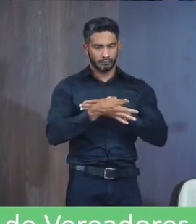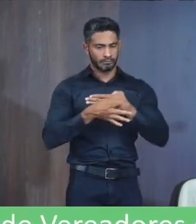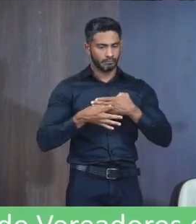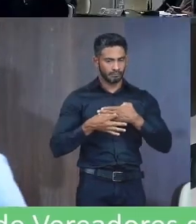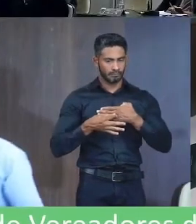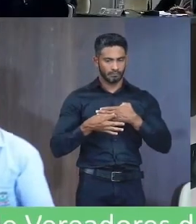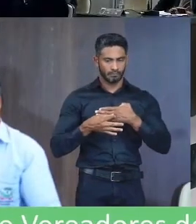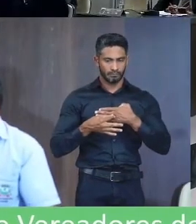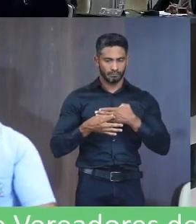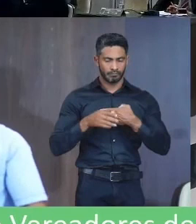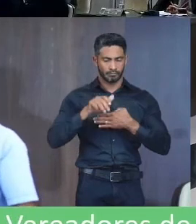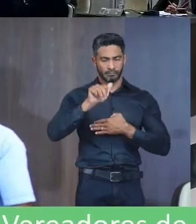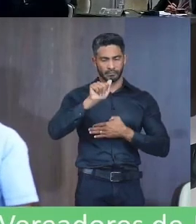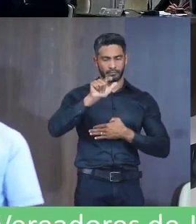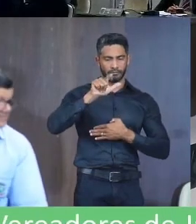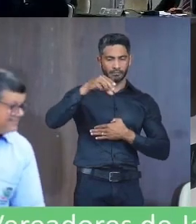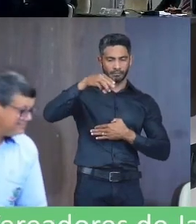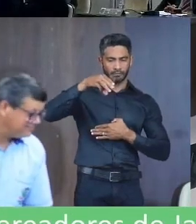Minha autoria